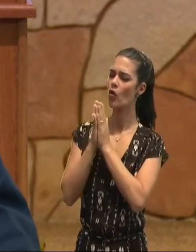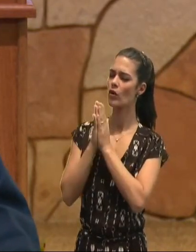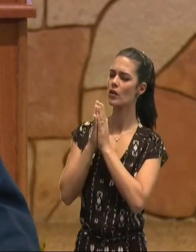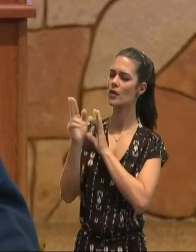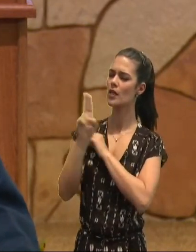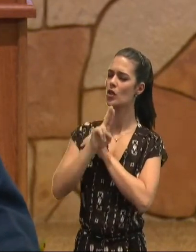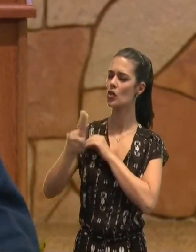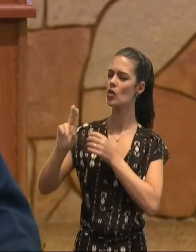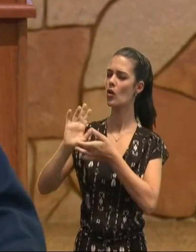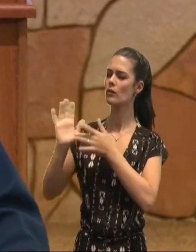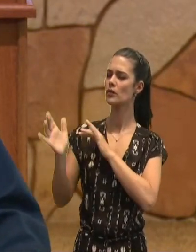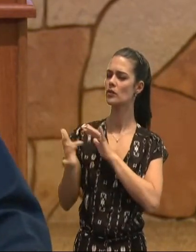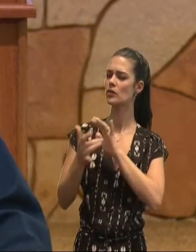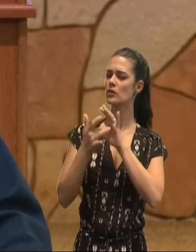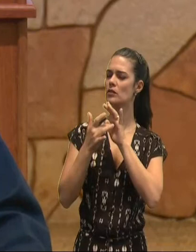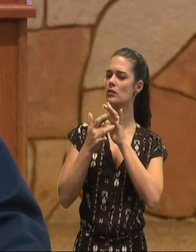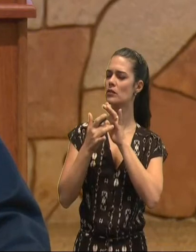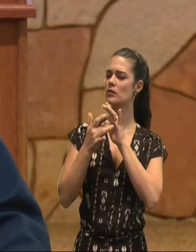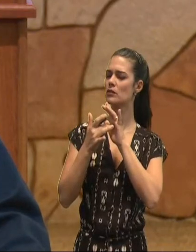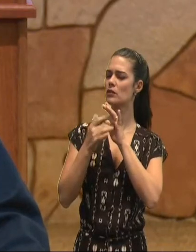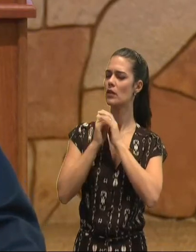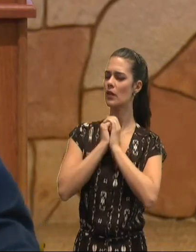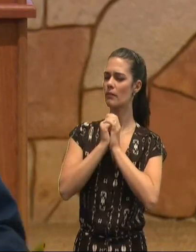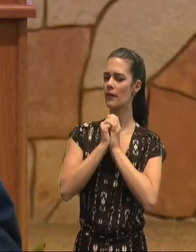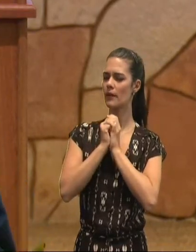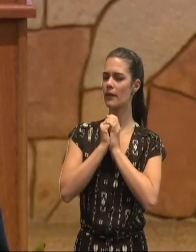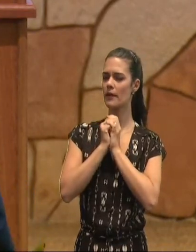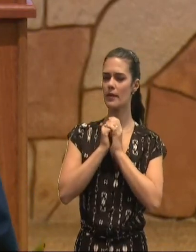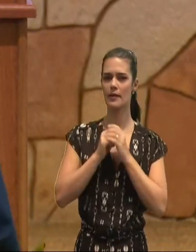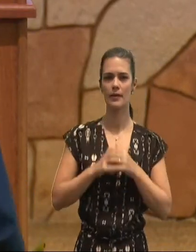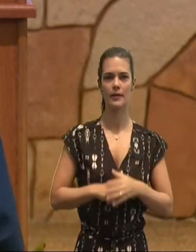em nome de Jesus, amém. Amém.